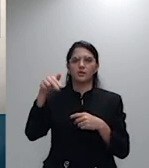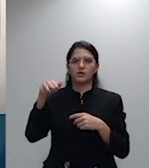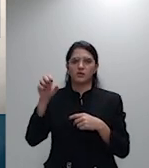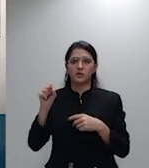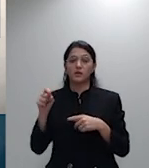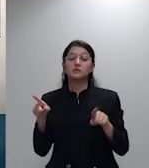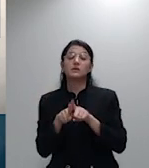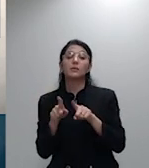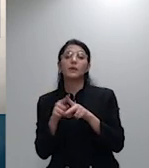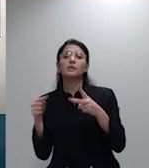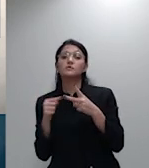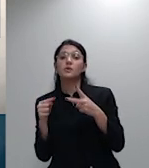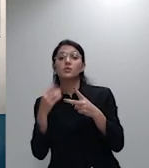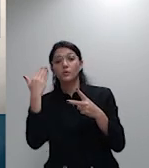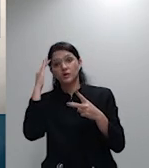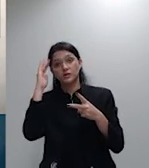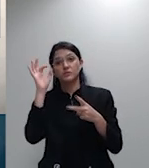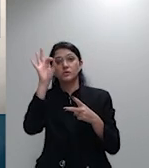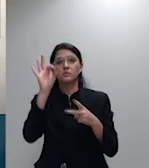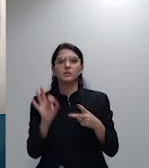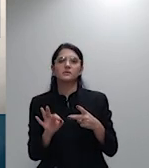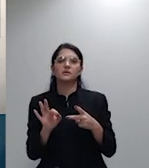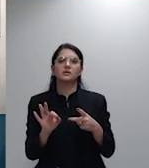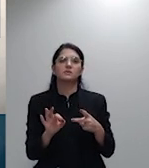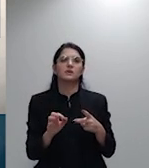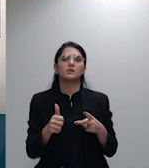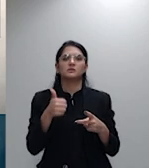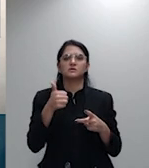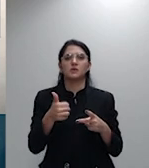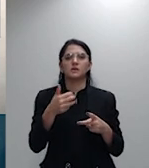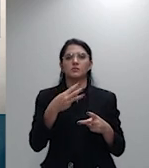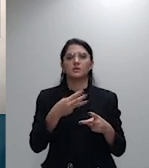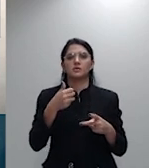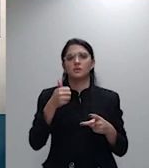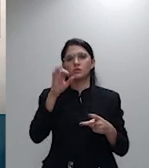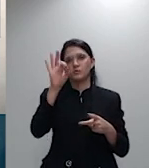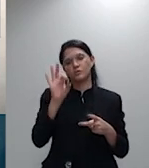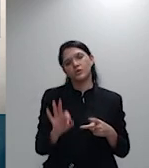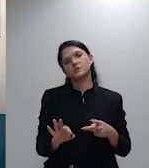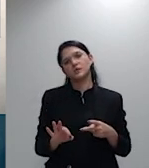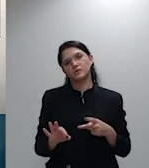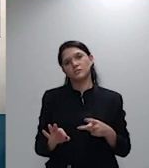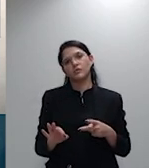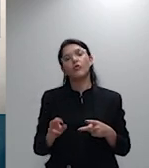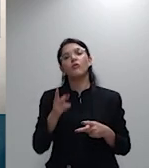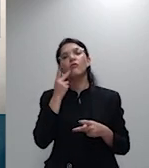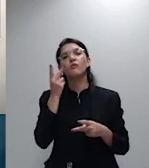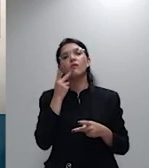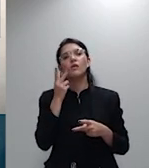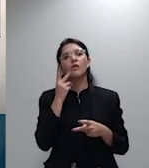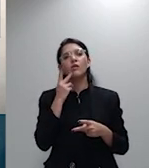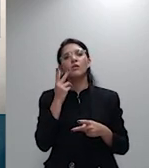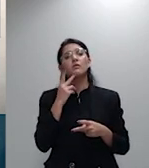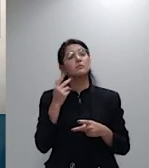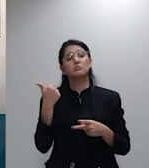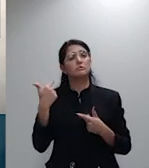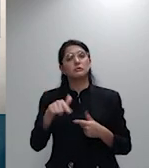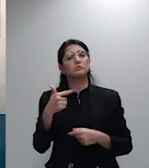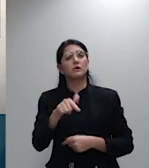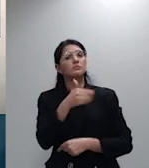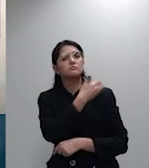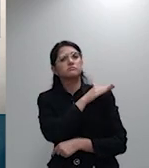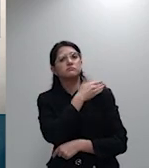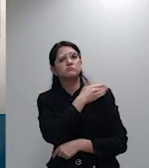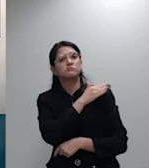131.73% não seria discriminatório com o idoso transcrevo